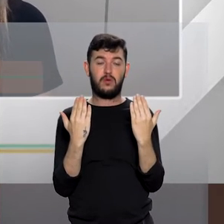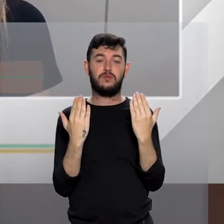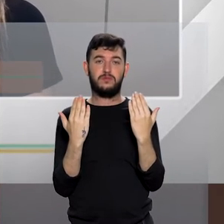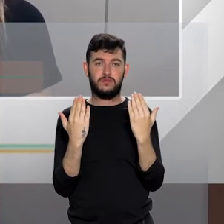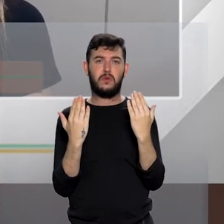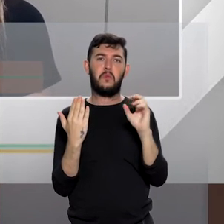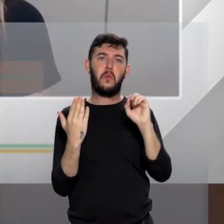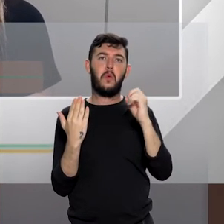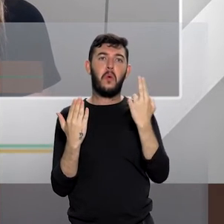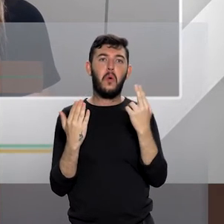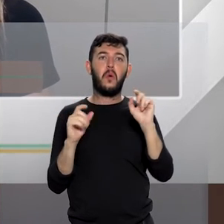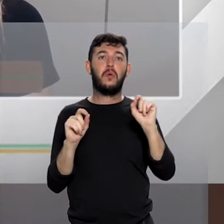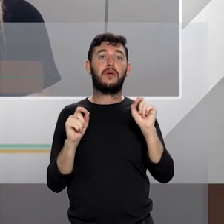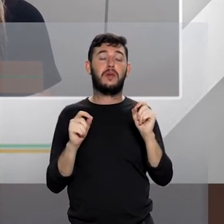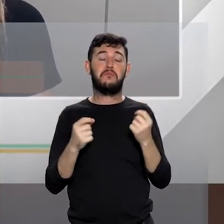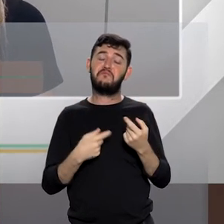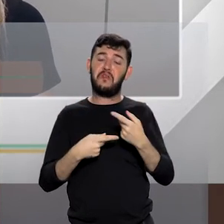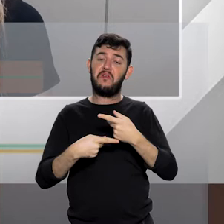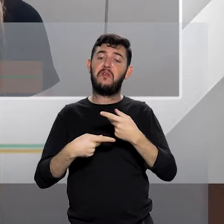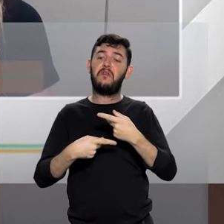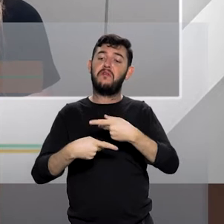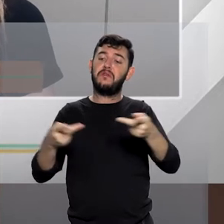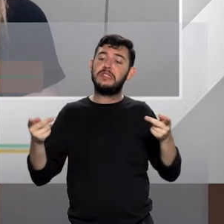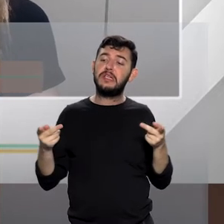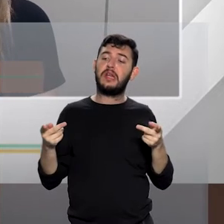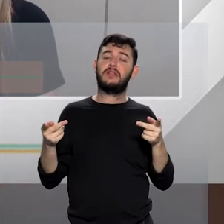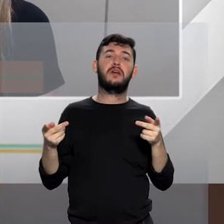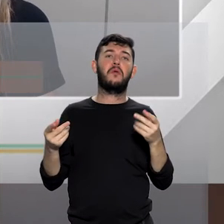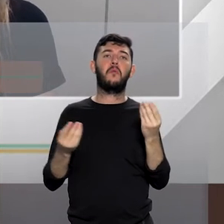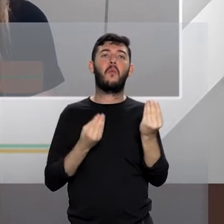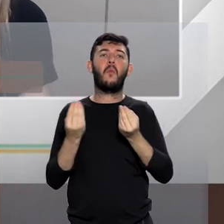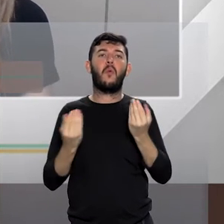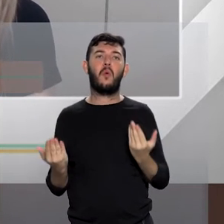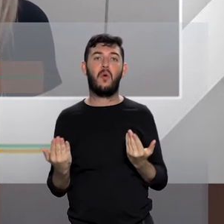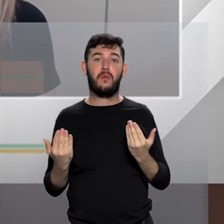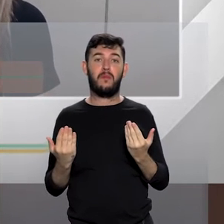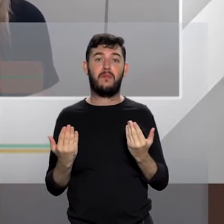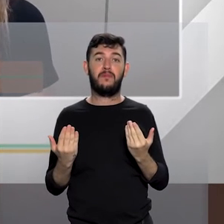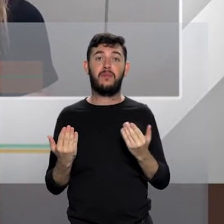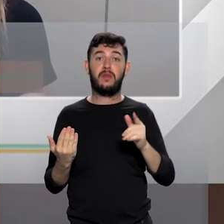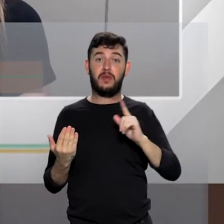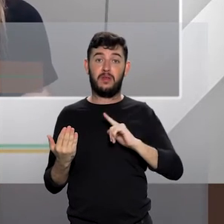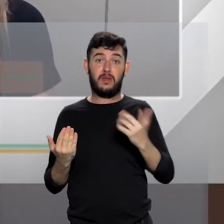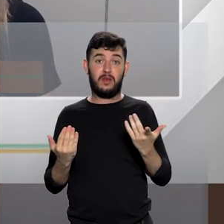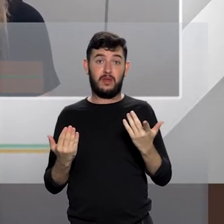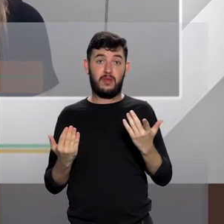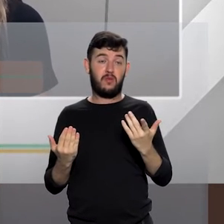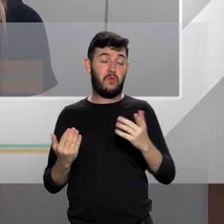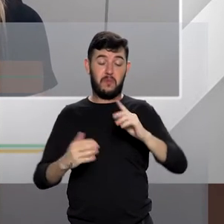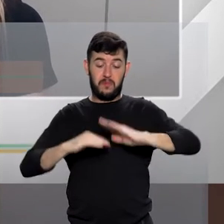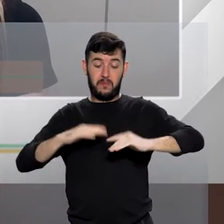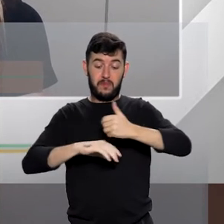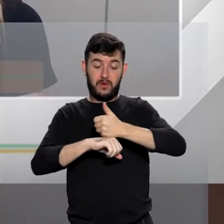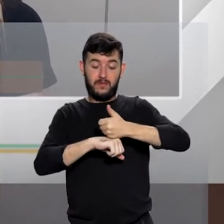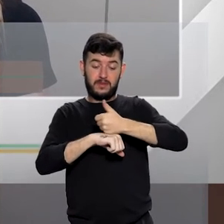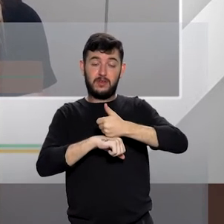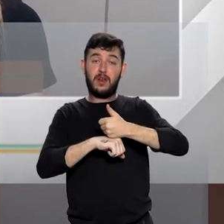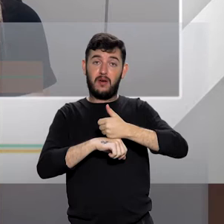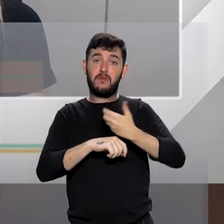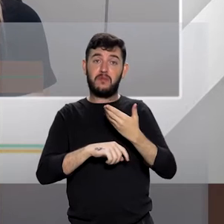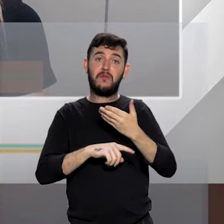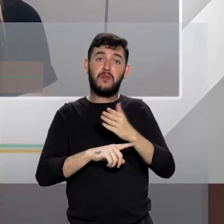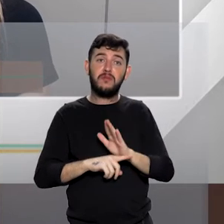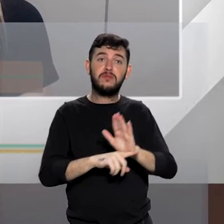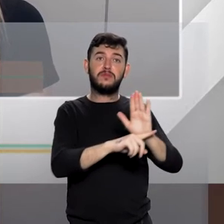visitação ser aí, na verdade, direcionada com uma pessoa, profissional que possa acompanhar essas